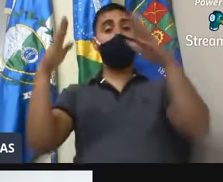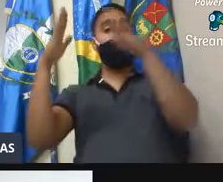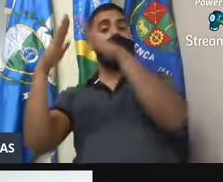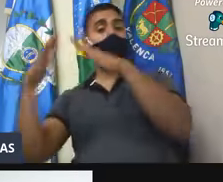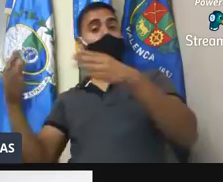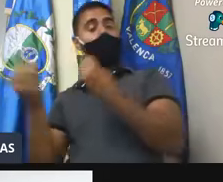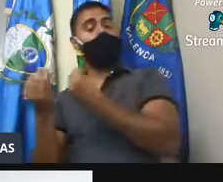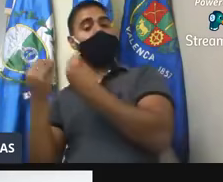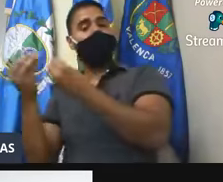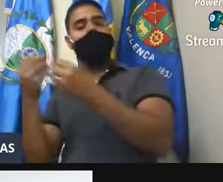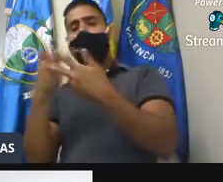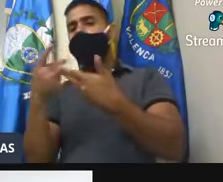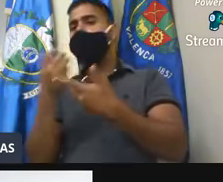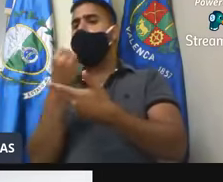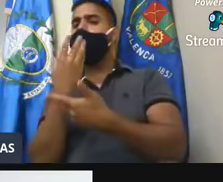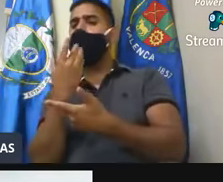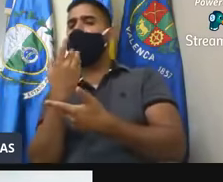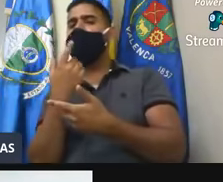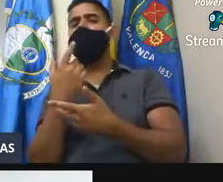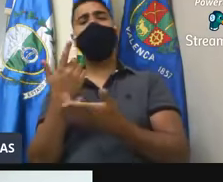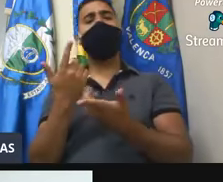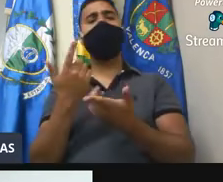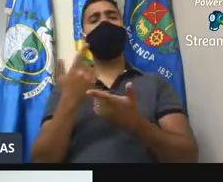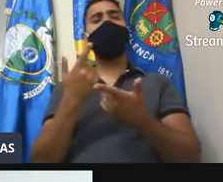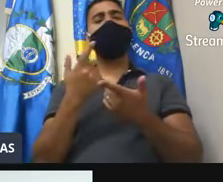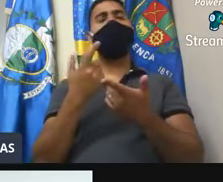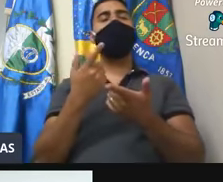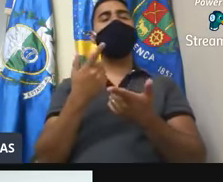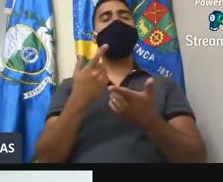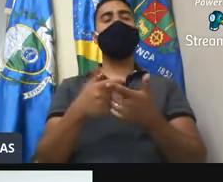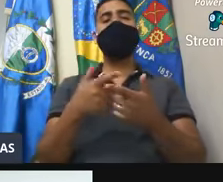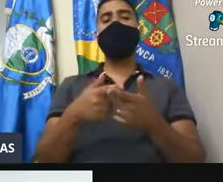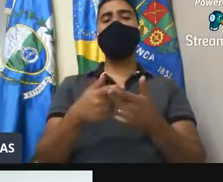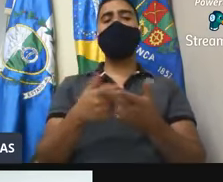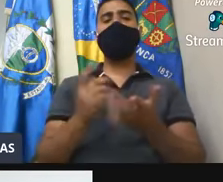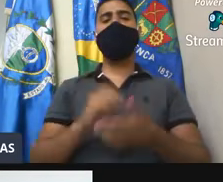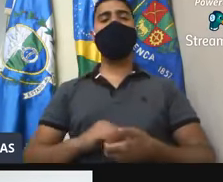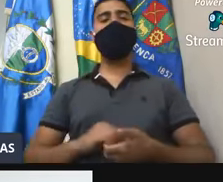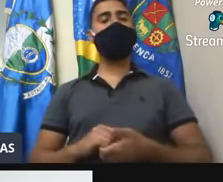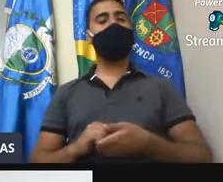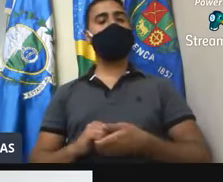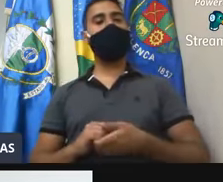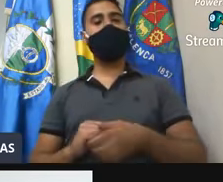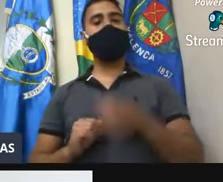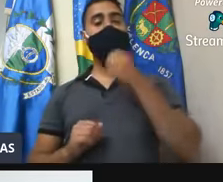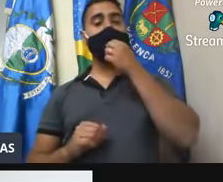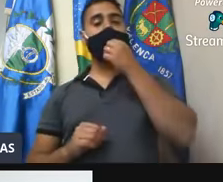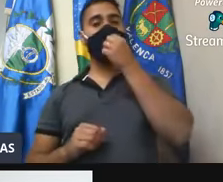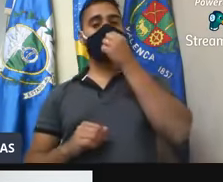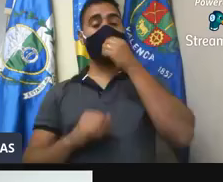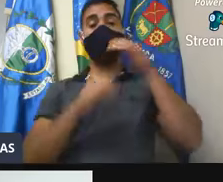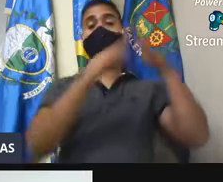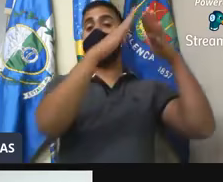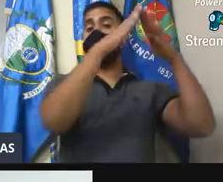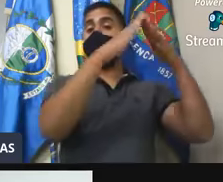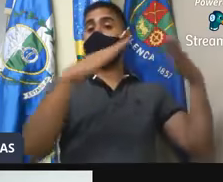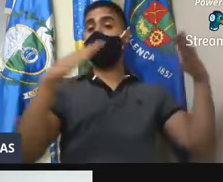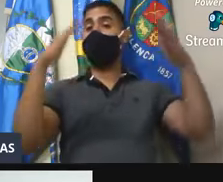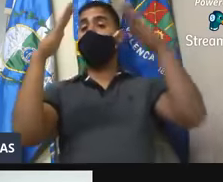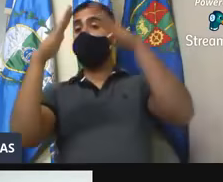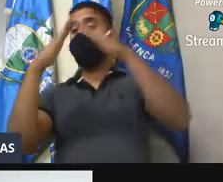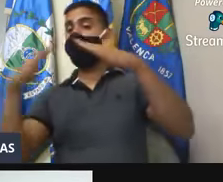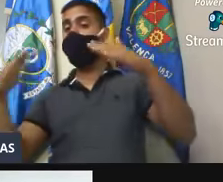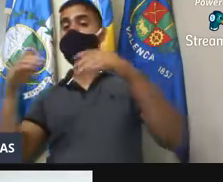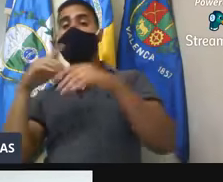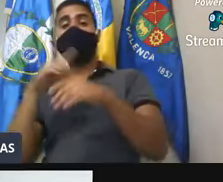isso realmente é uma coisa muito boa, porque finalmente o, o, os morros poderão receber essa